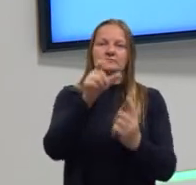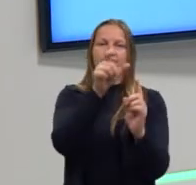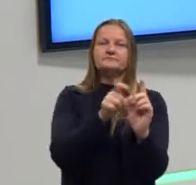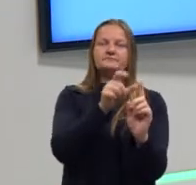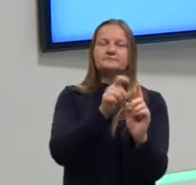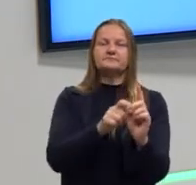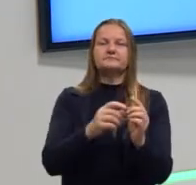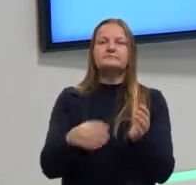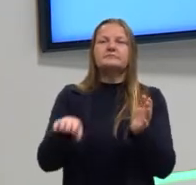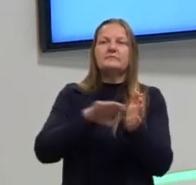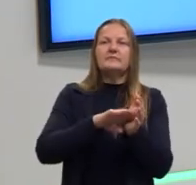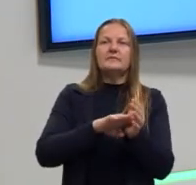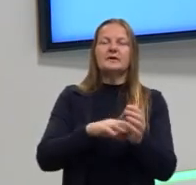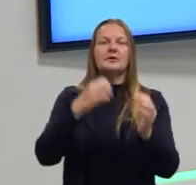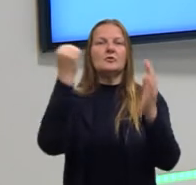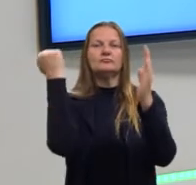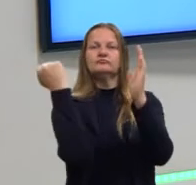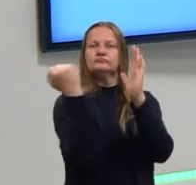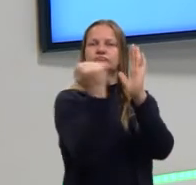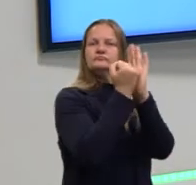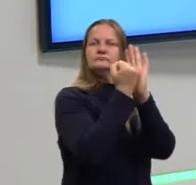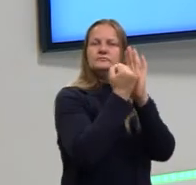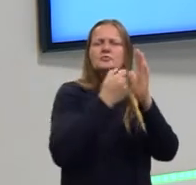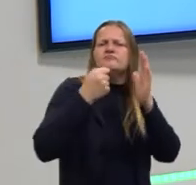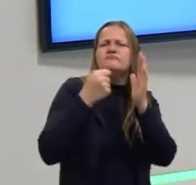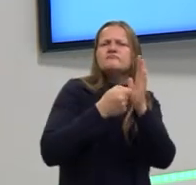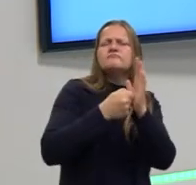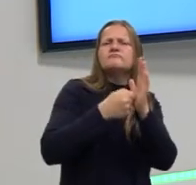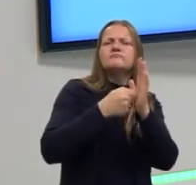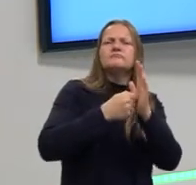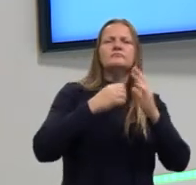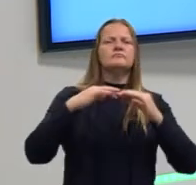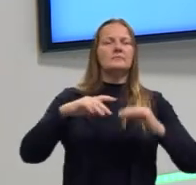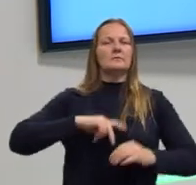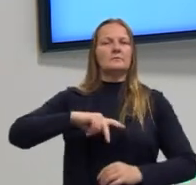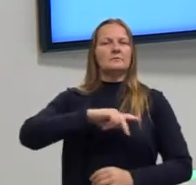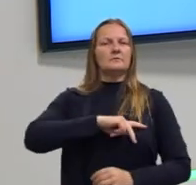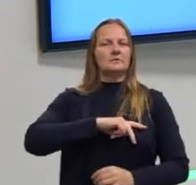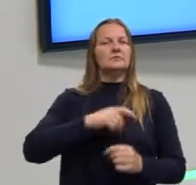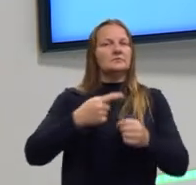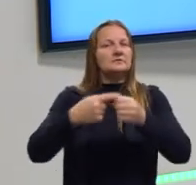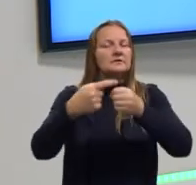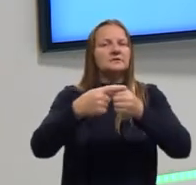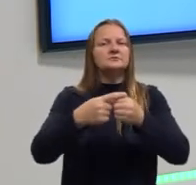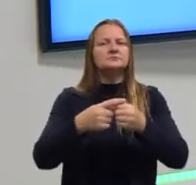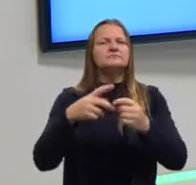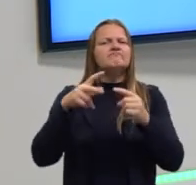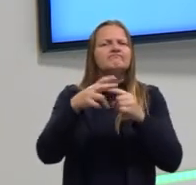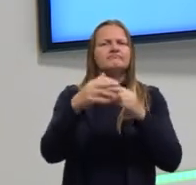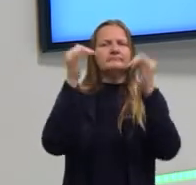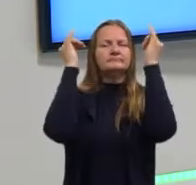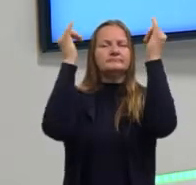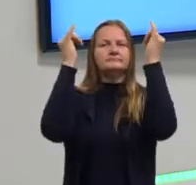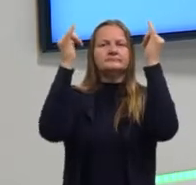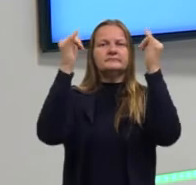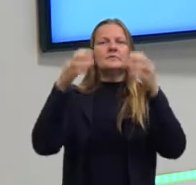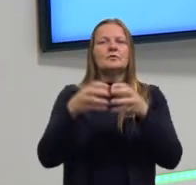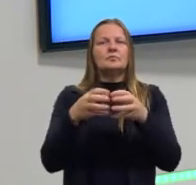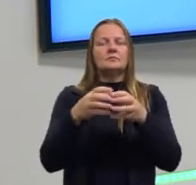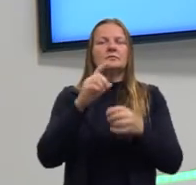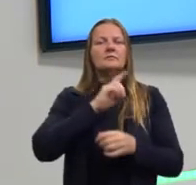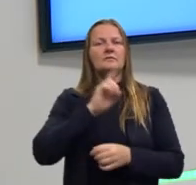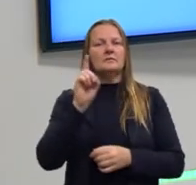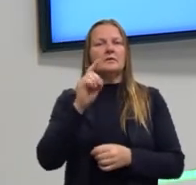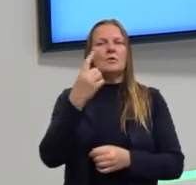ela vira, então, um símbolo dessa luta. A população de Montgomery faz um boicote contra o transporte coletivo que dura